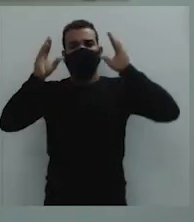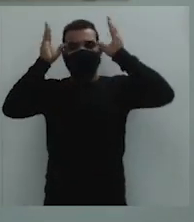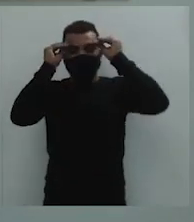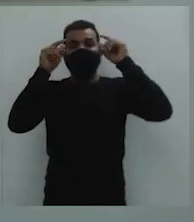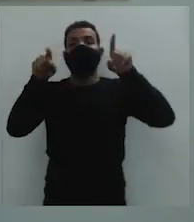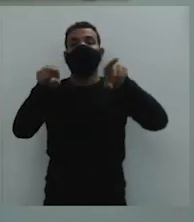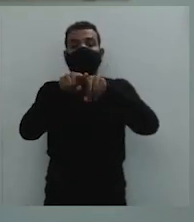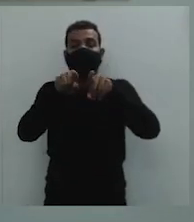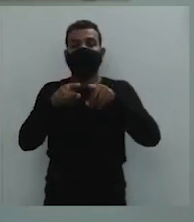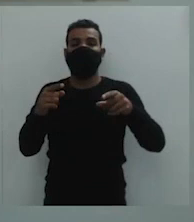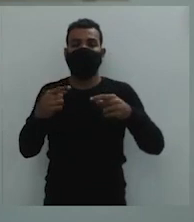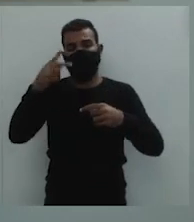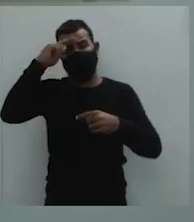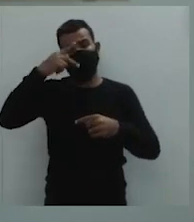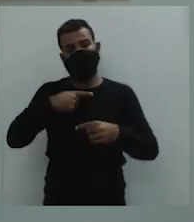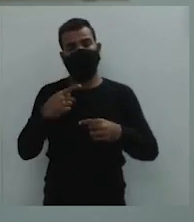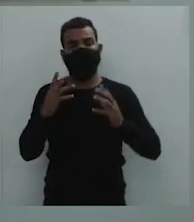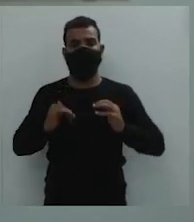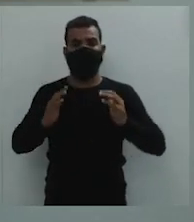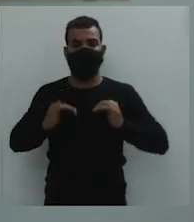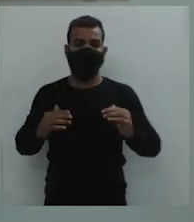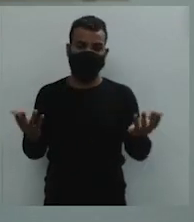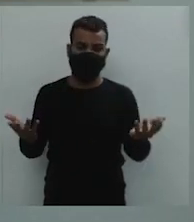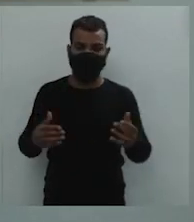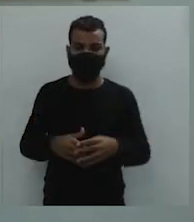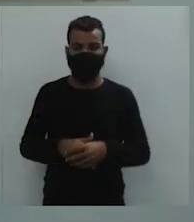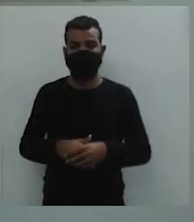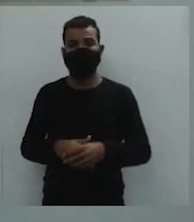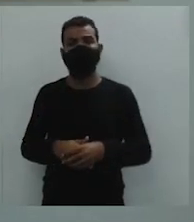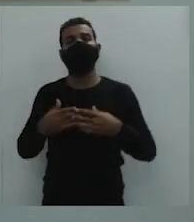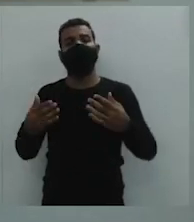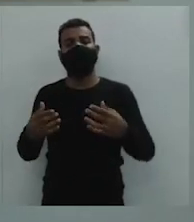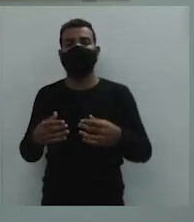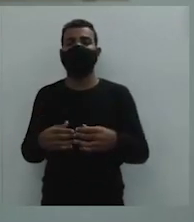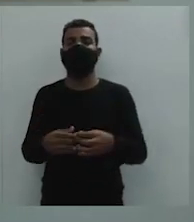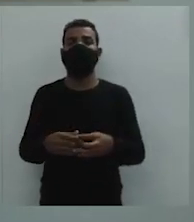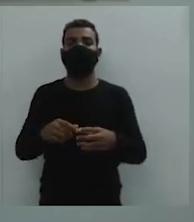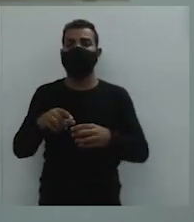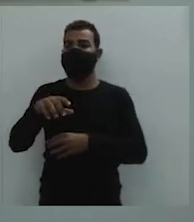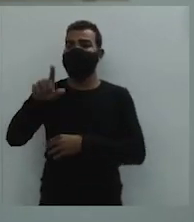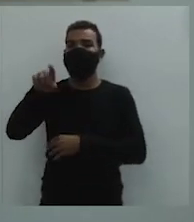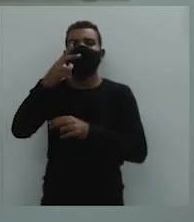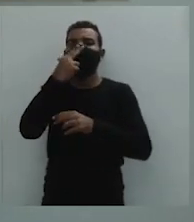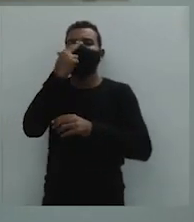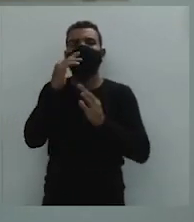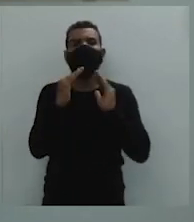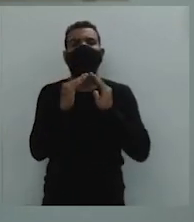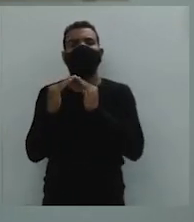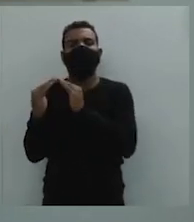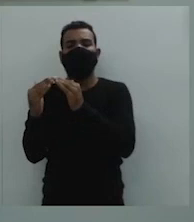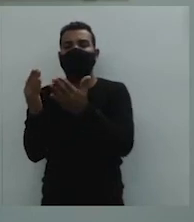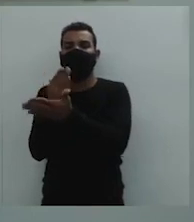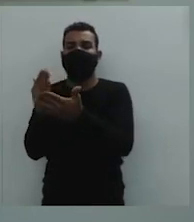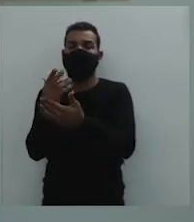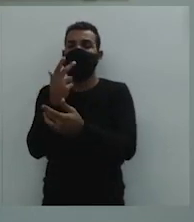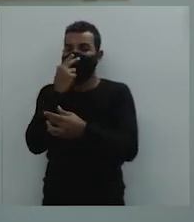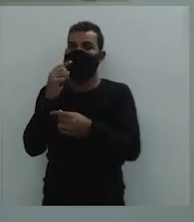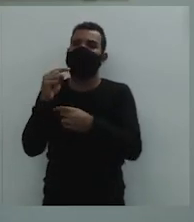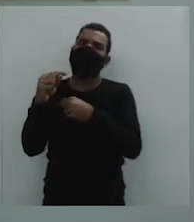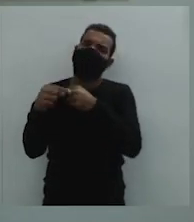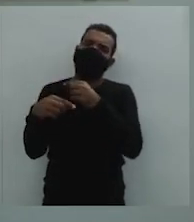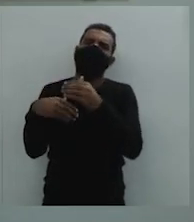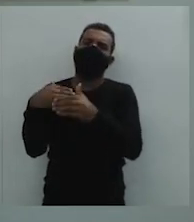necessidade mesmo pessoal, certo? E aí, era como se fossem pequenos vilarejos. Vilarejos esses que depois foram